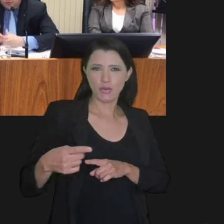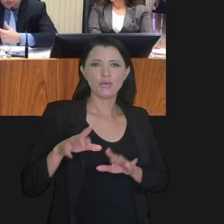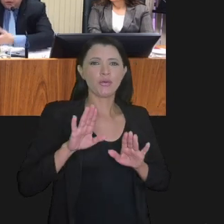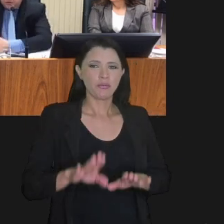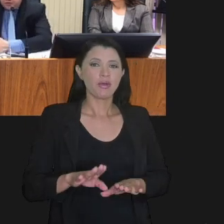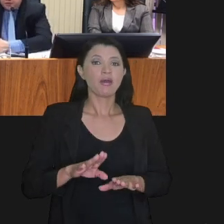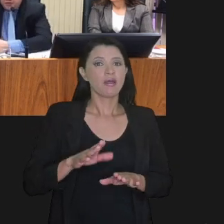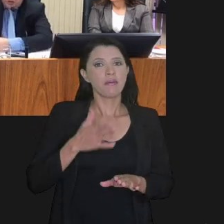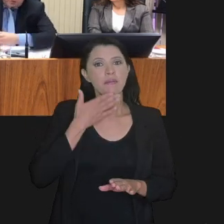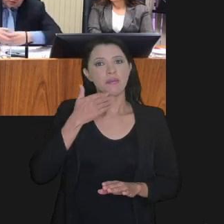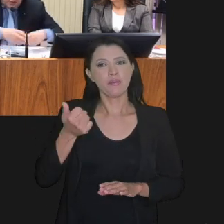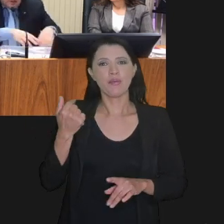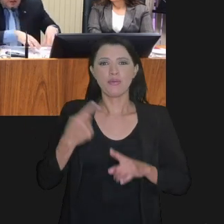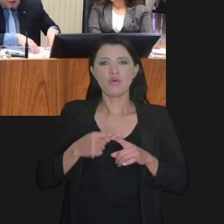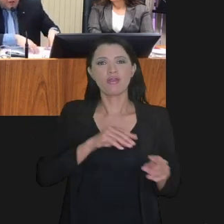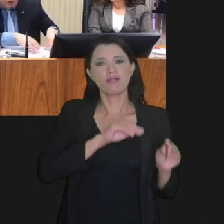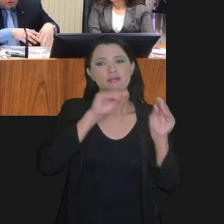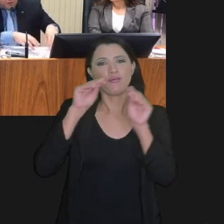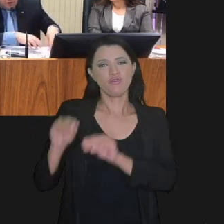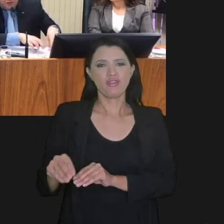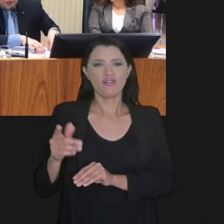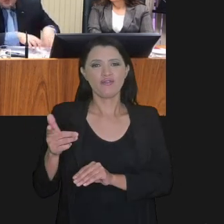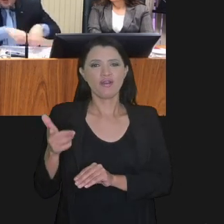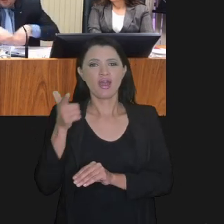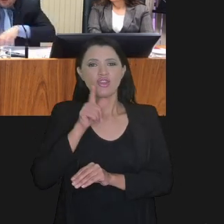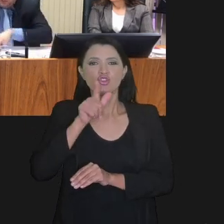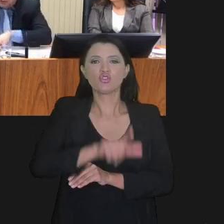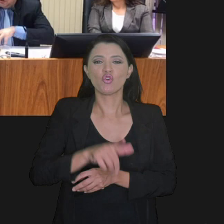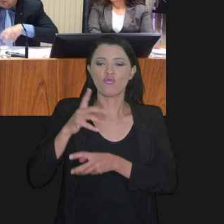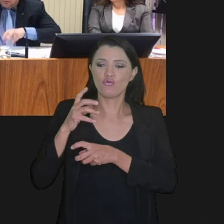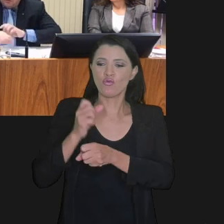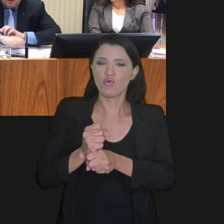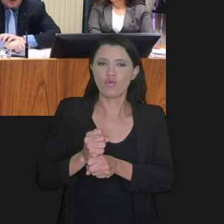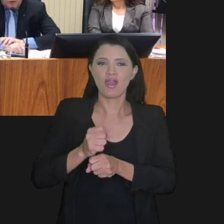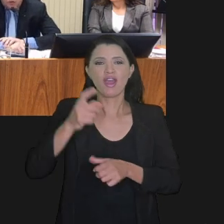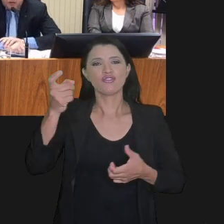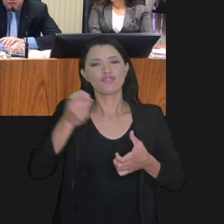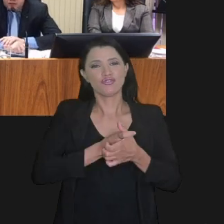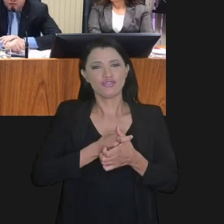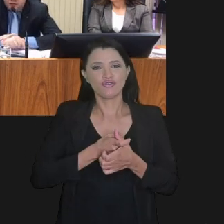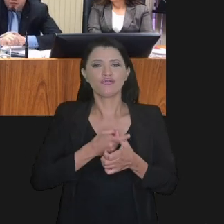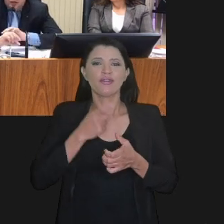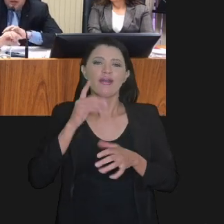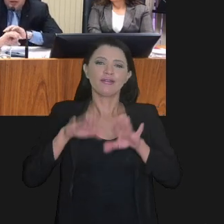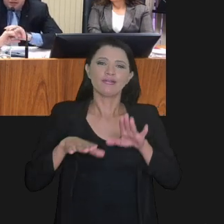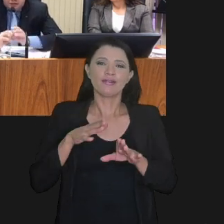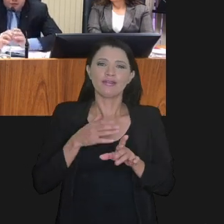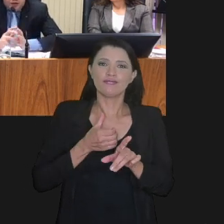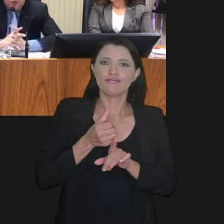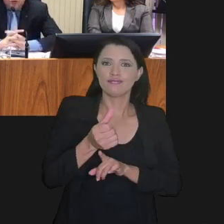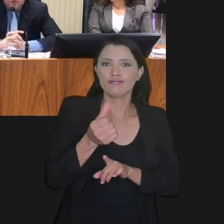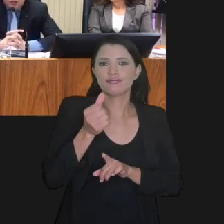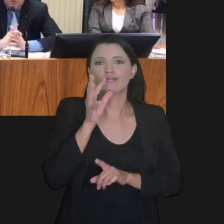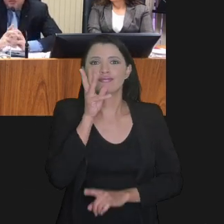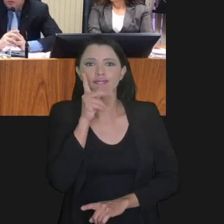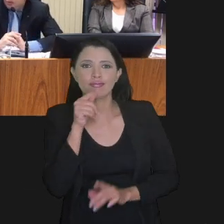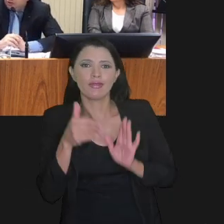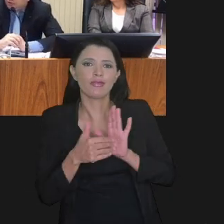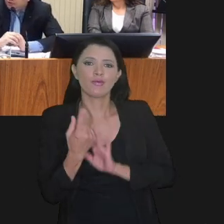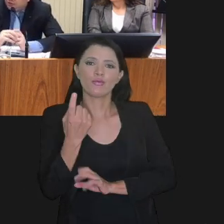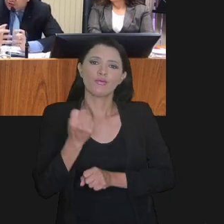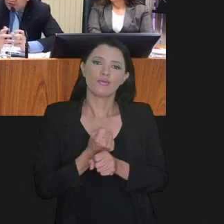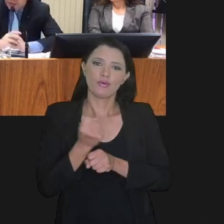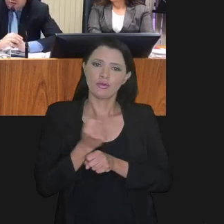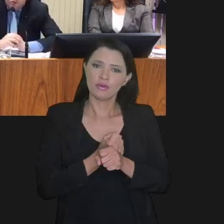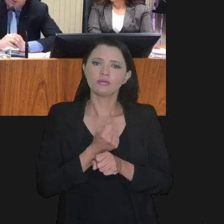o refis seguinte, mas era vantajoso para o outro sempre sair de um para ter o recálculo das dívidas, às vezes demorava seis meses a um